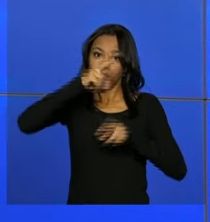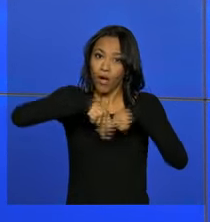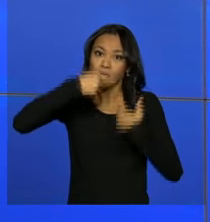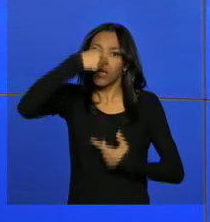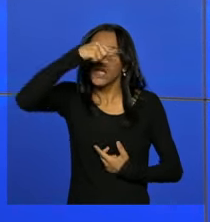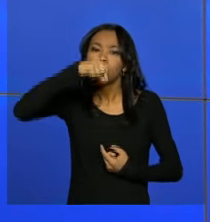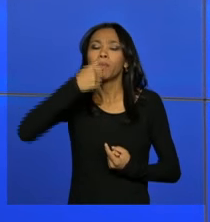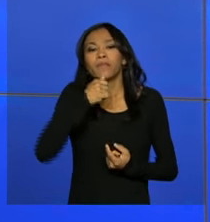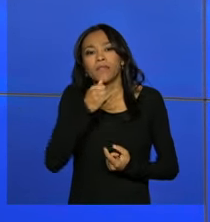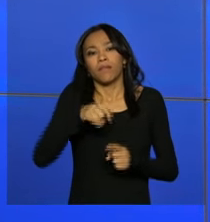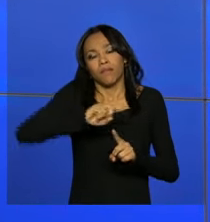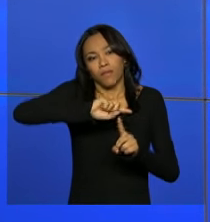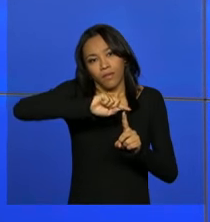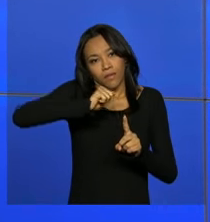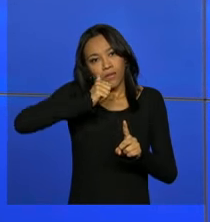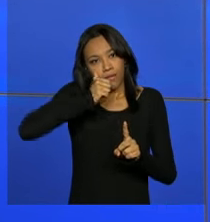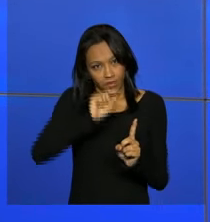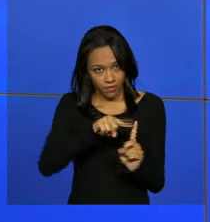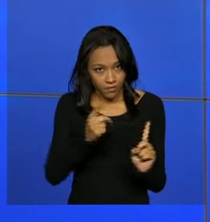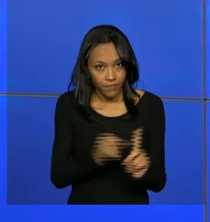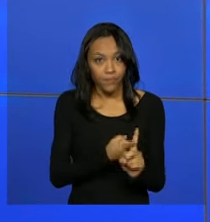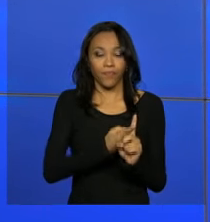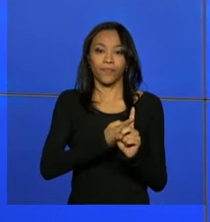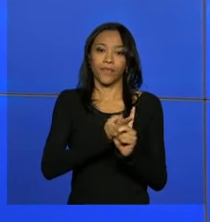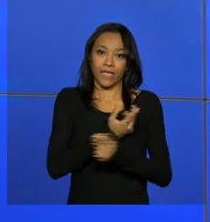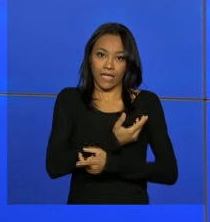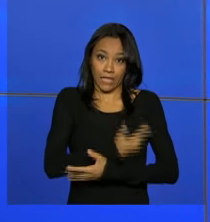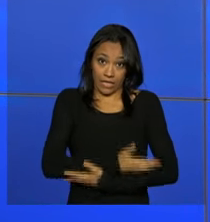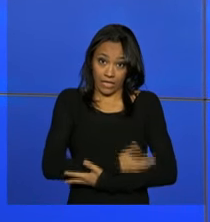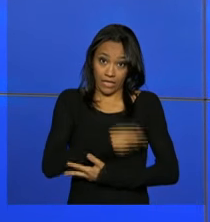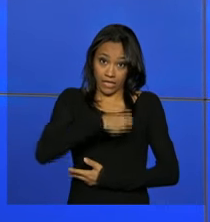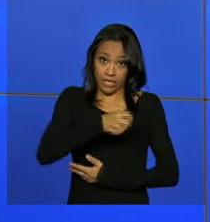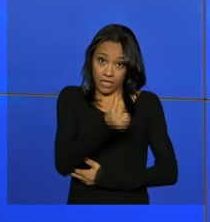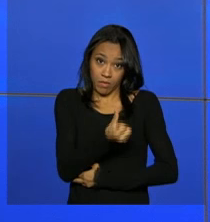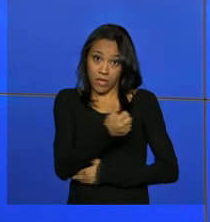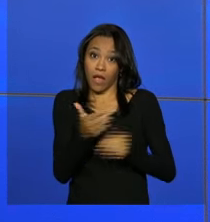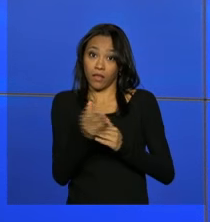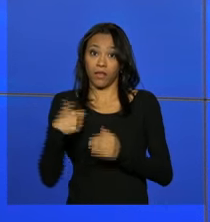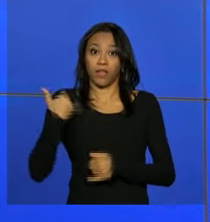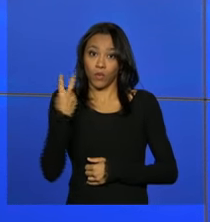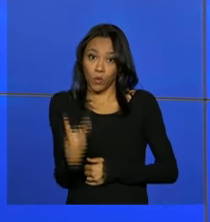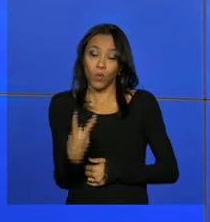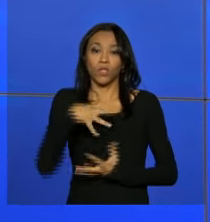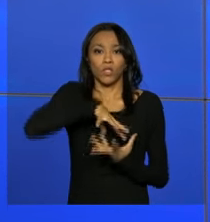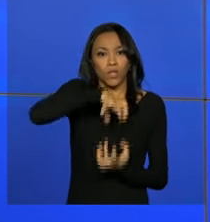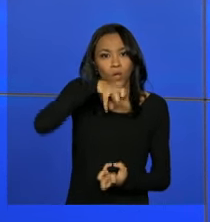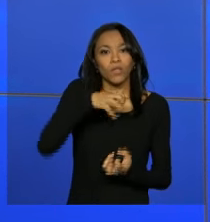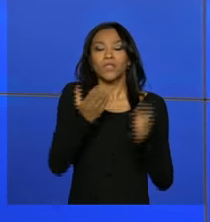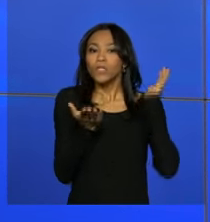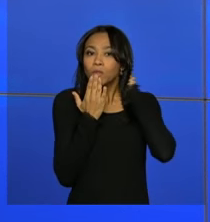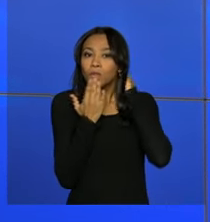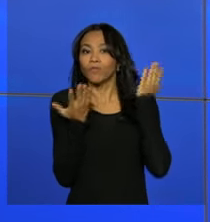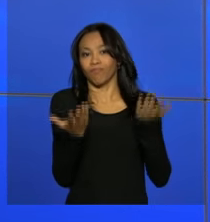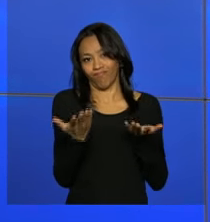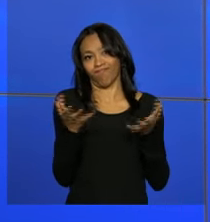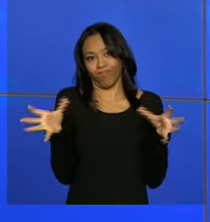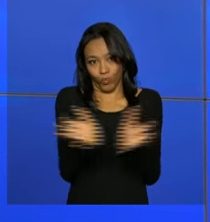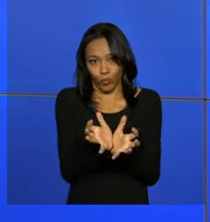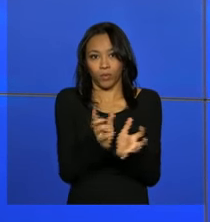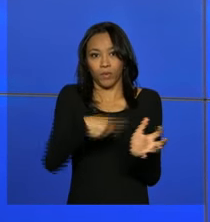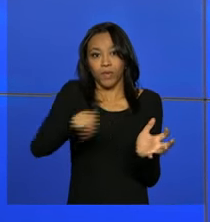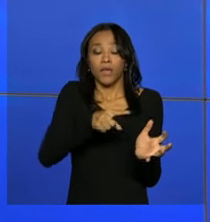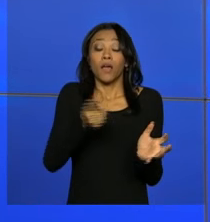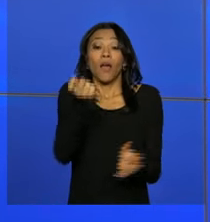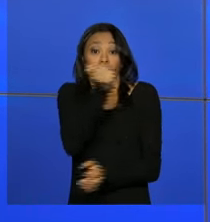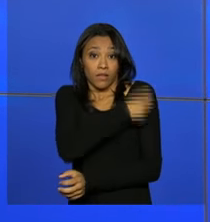Casos das gestantes, é o caso das gestantes, crianças de seis meses a dois anos de idade, idosos e indígenas. Além da vacinação,